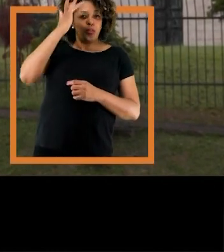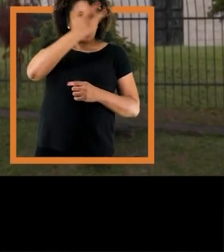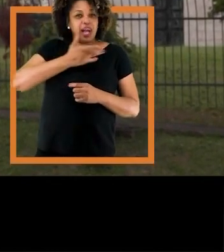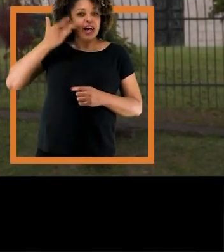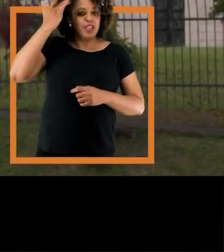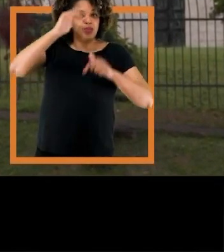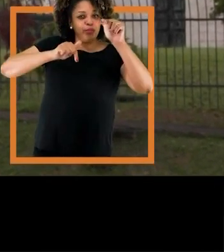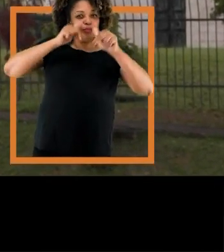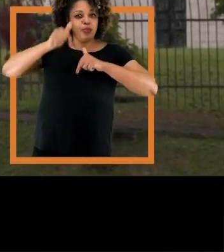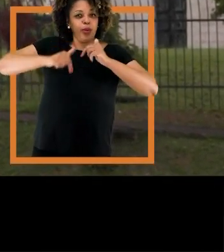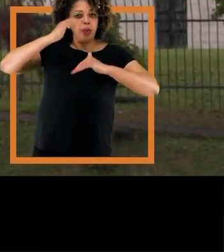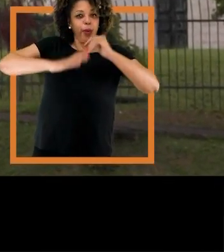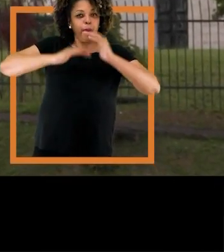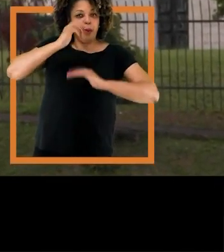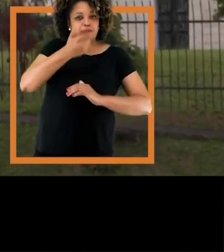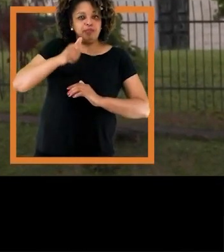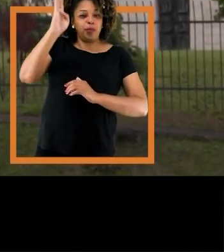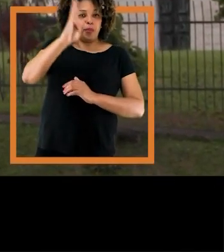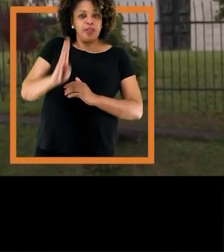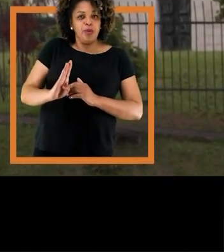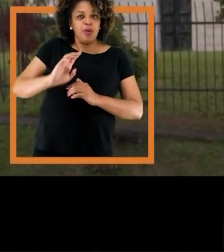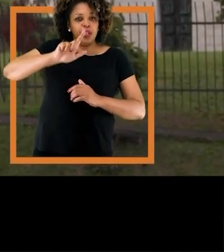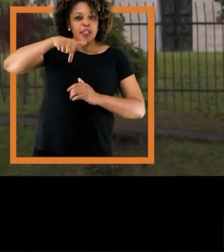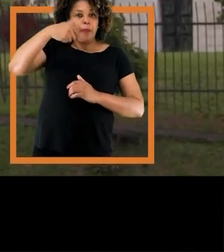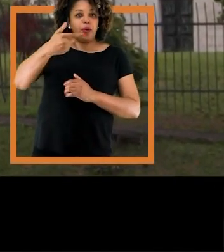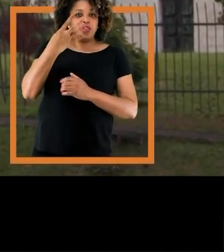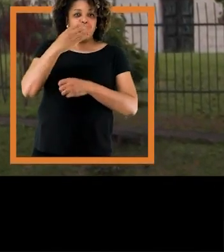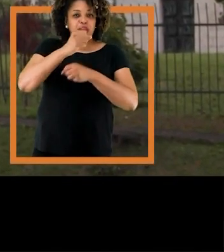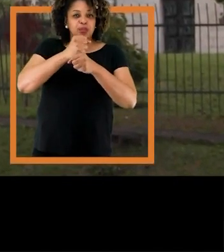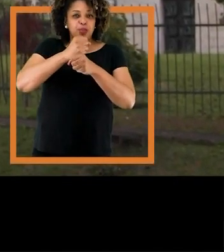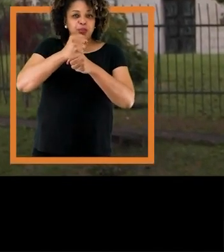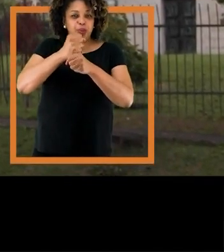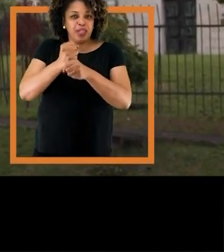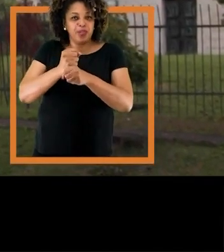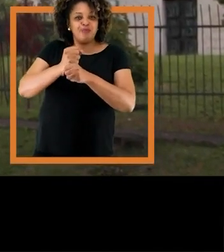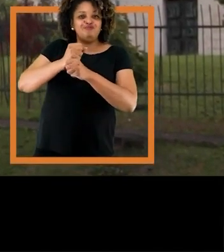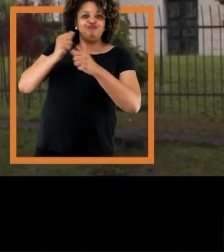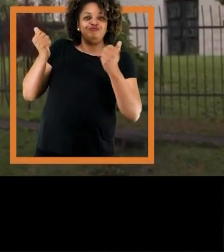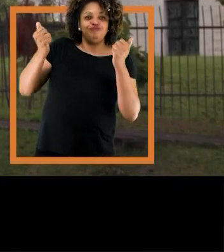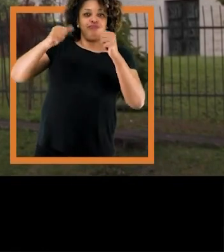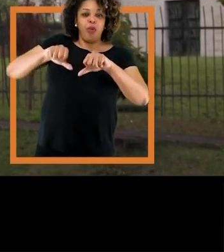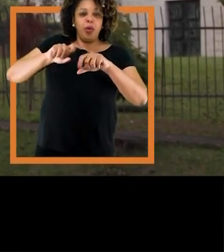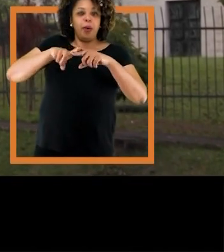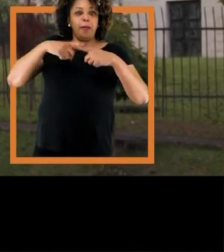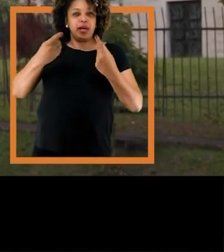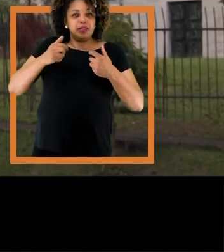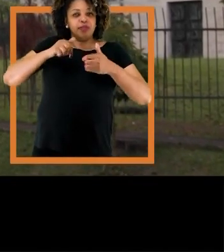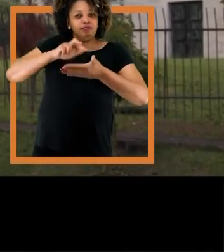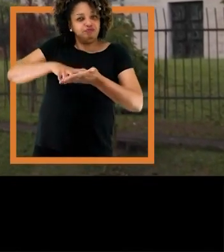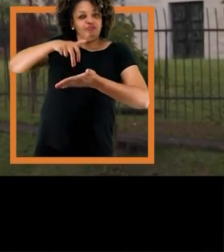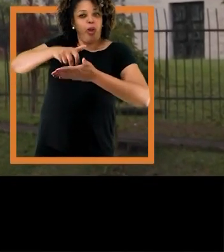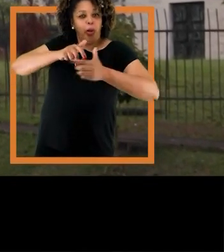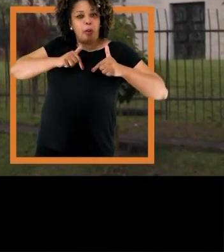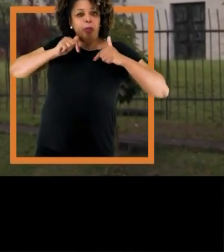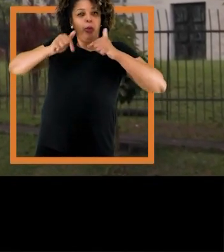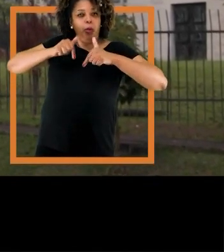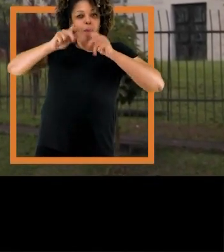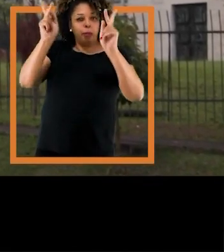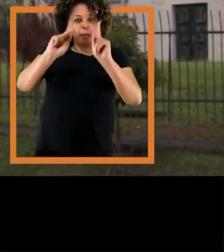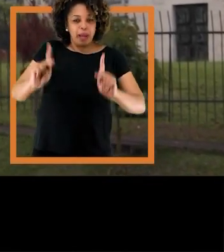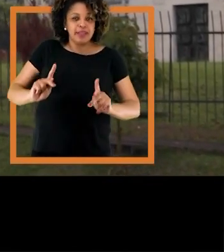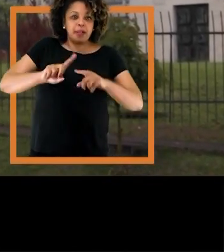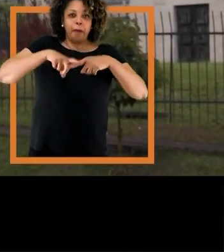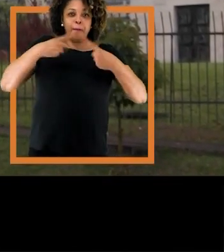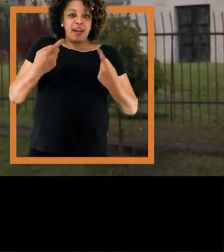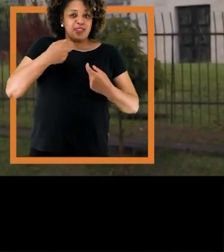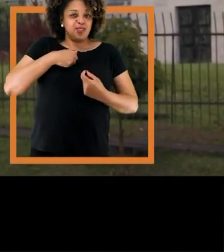ninguém. Você, eu, o presidente Lula, o Haddad, num trabalho de reconstrução nacional. Depois de quatro anos de